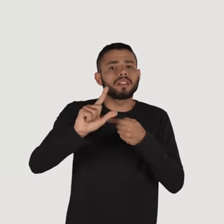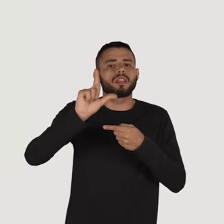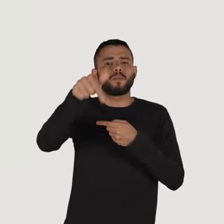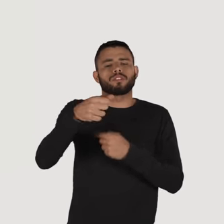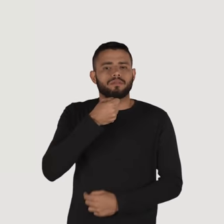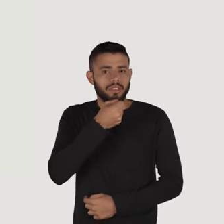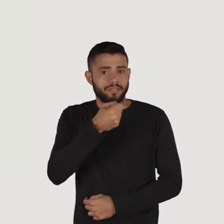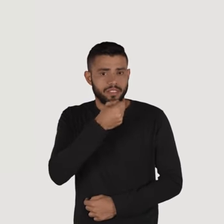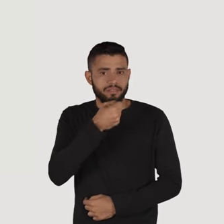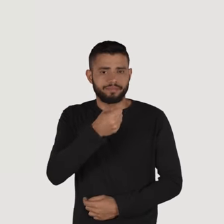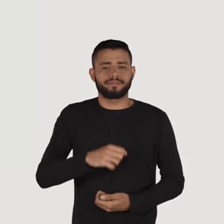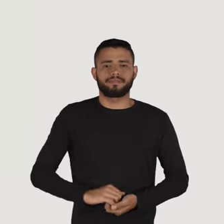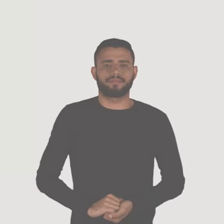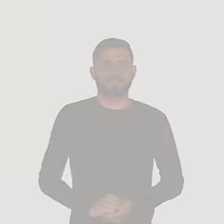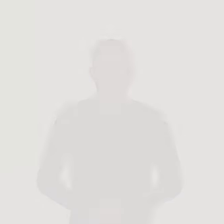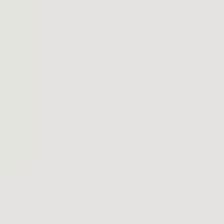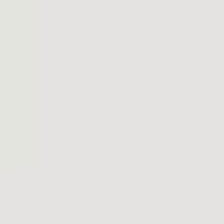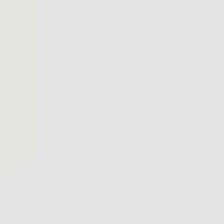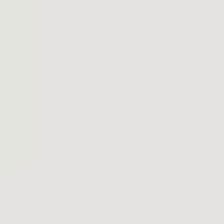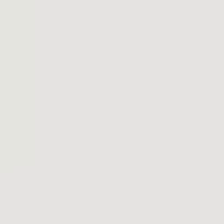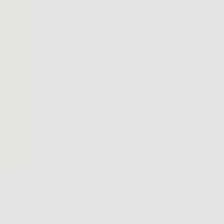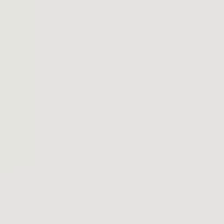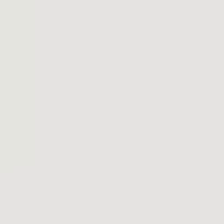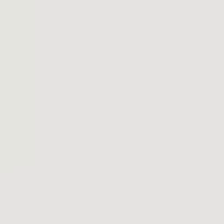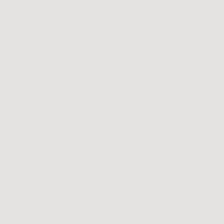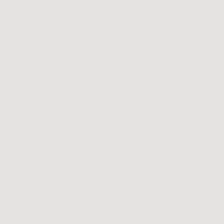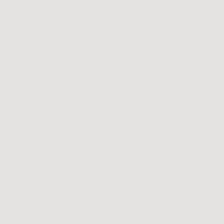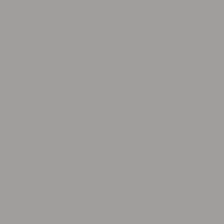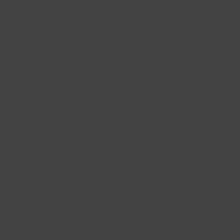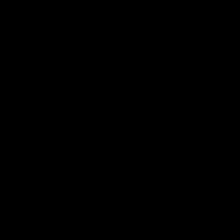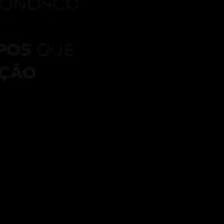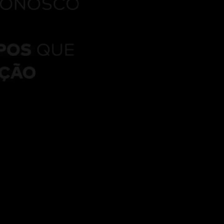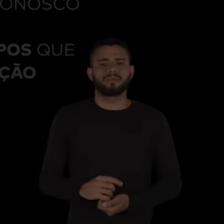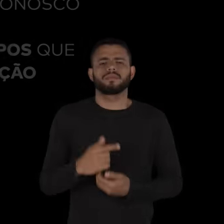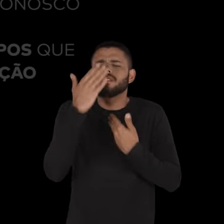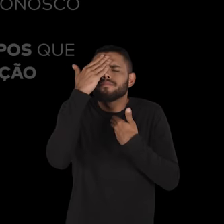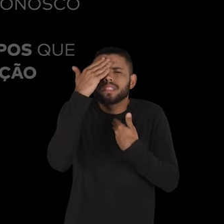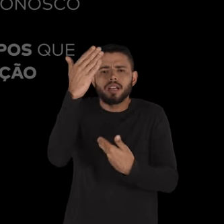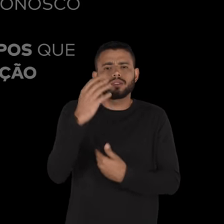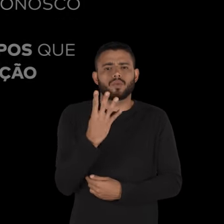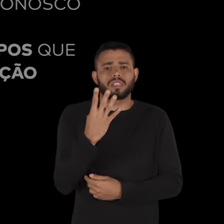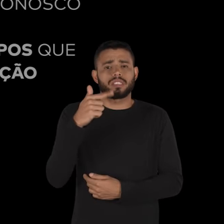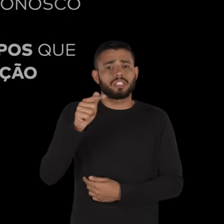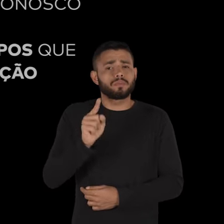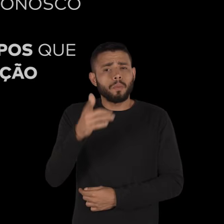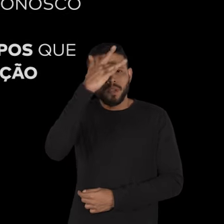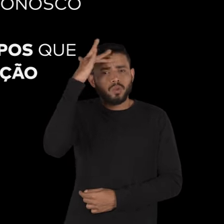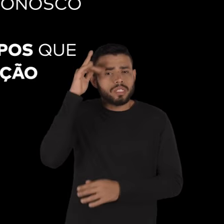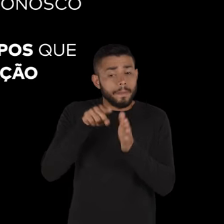dedicamos este documentário ao educador e ativista Sandro Cipriano do CERTA assassinado poucas semanas após o